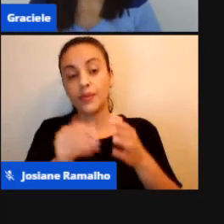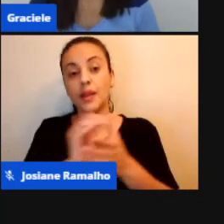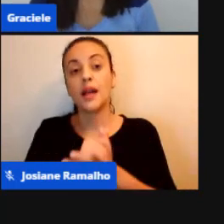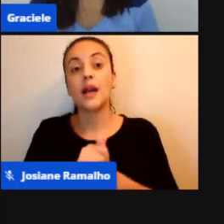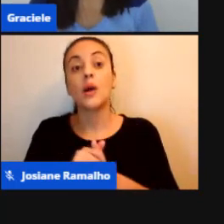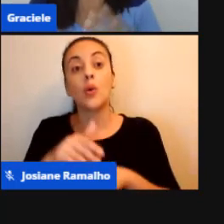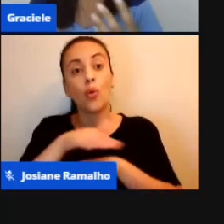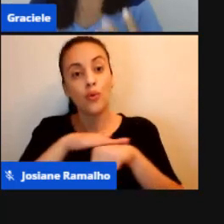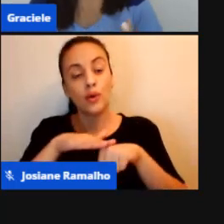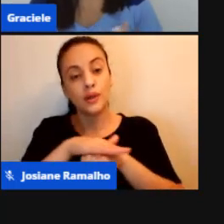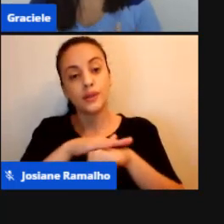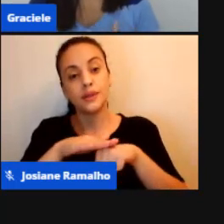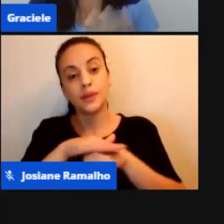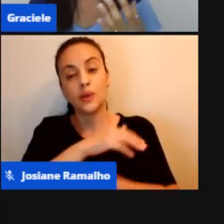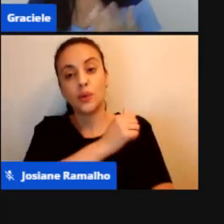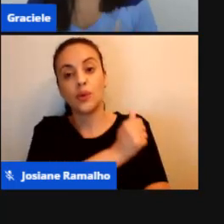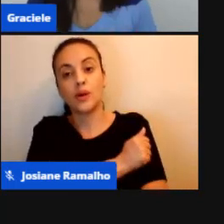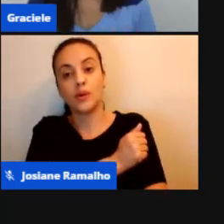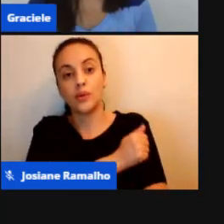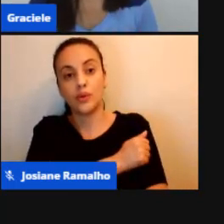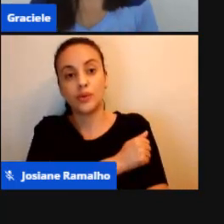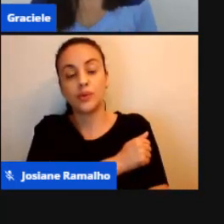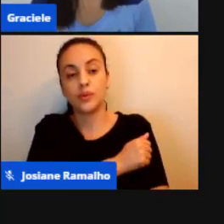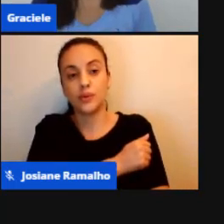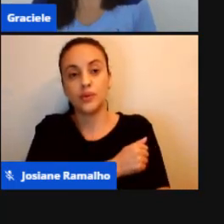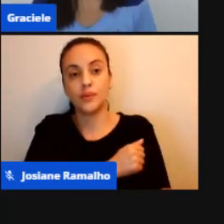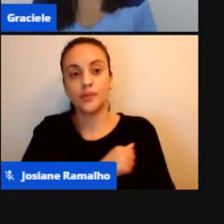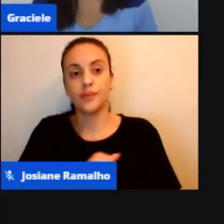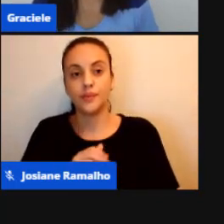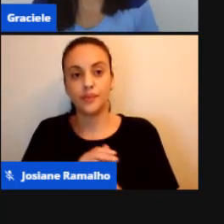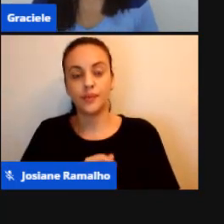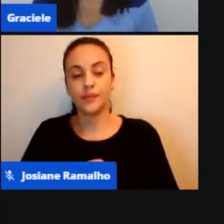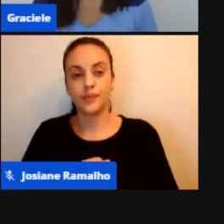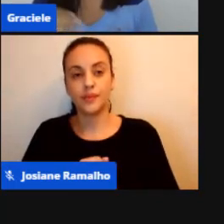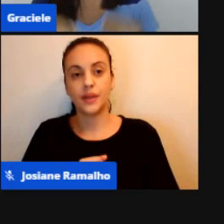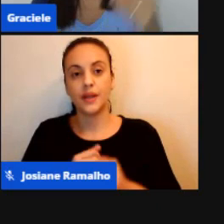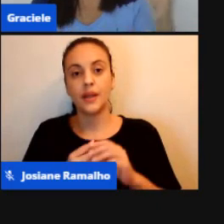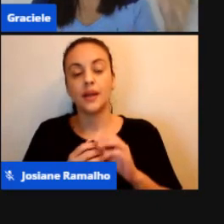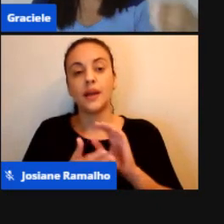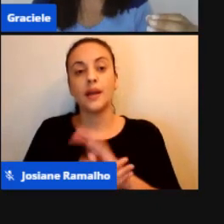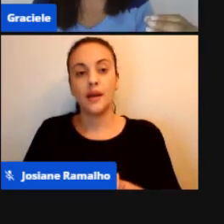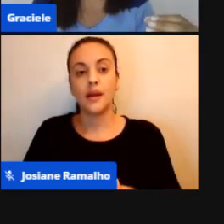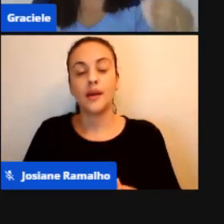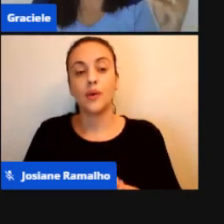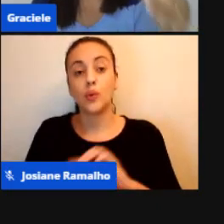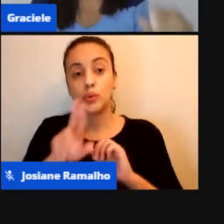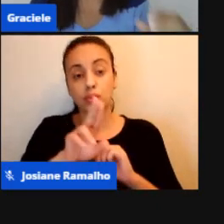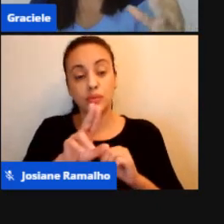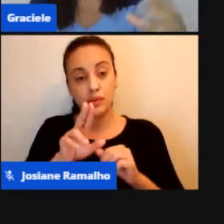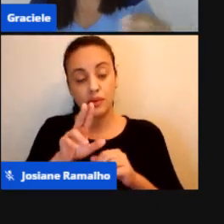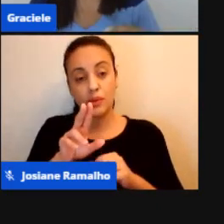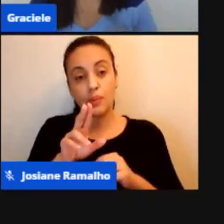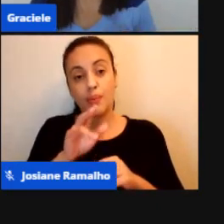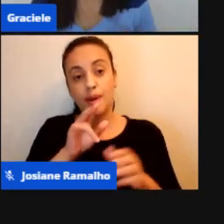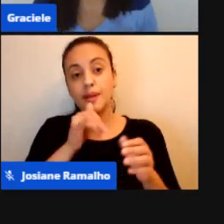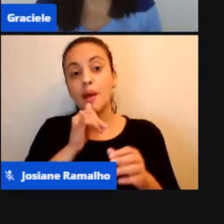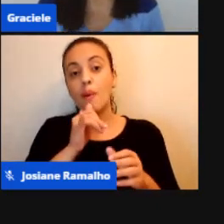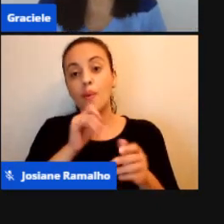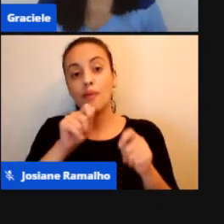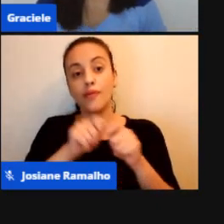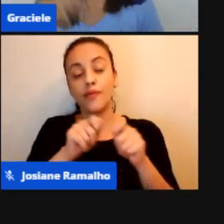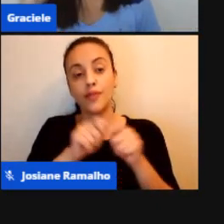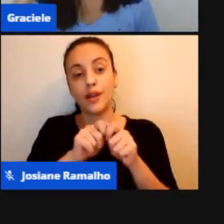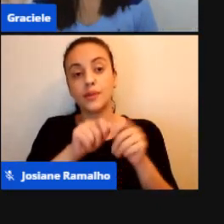o aluno dentro das suas atividades que você vai apresentar. Você fez um questionamento de uma pergunta dentro da